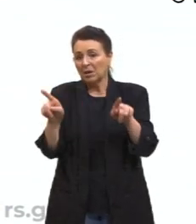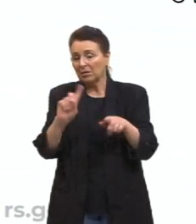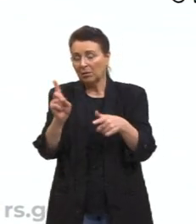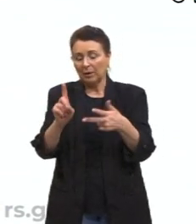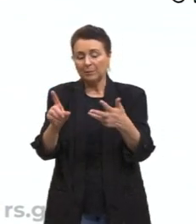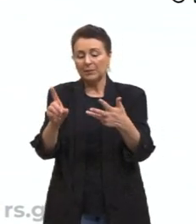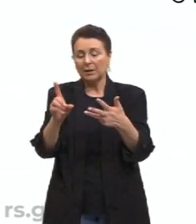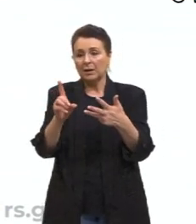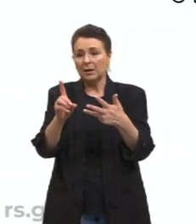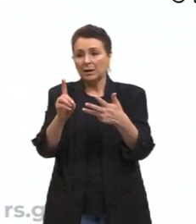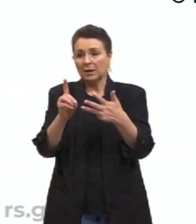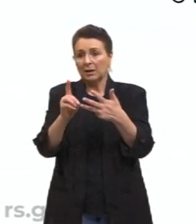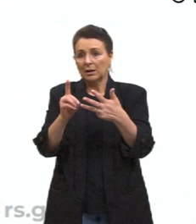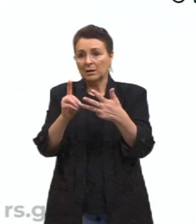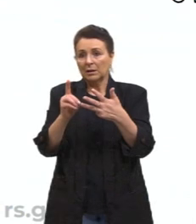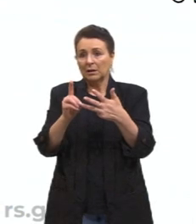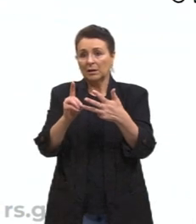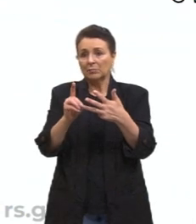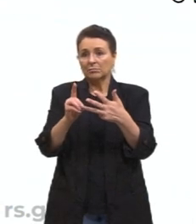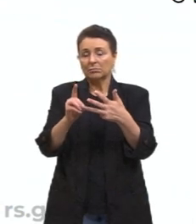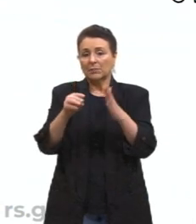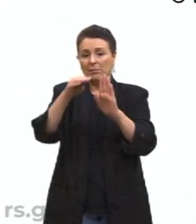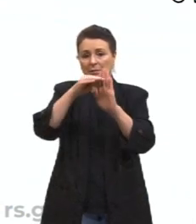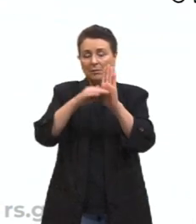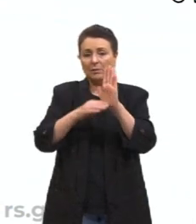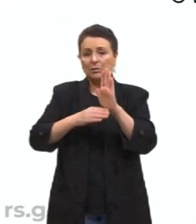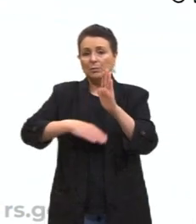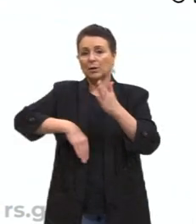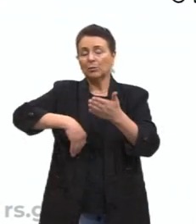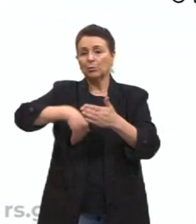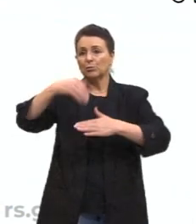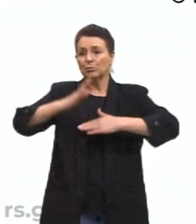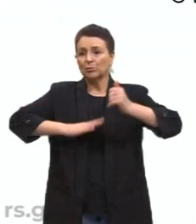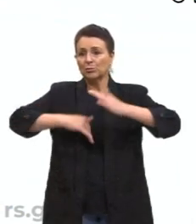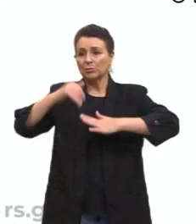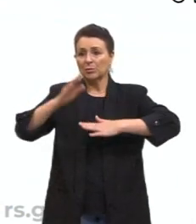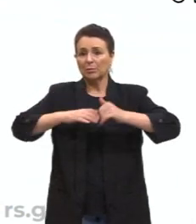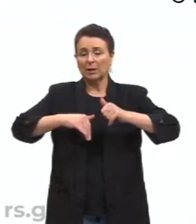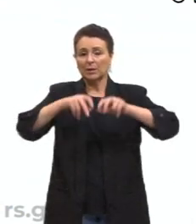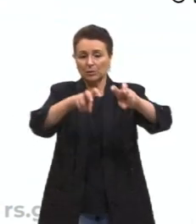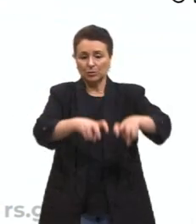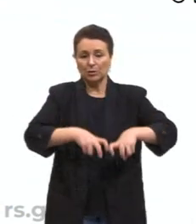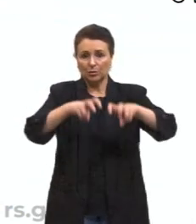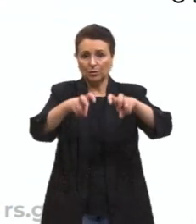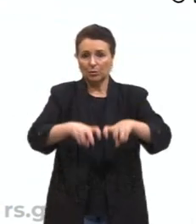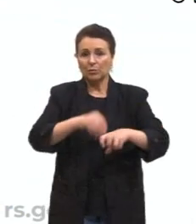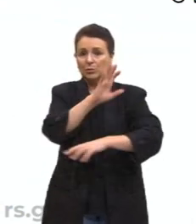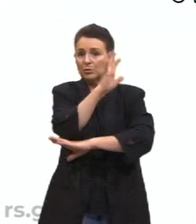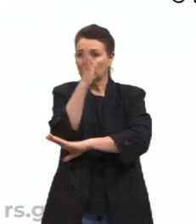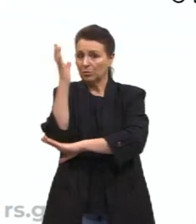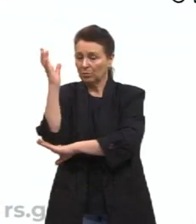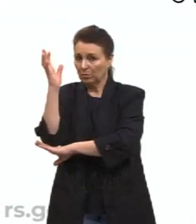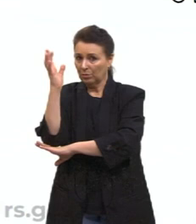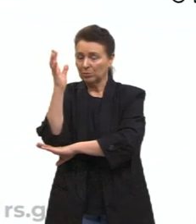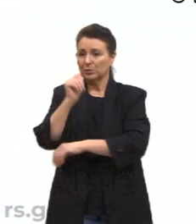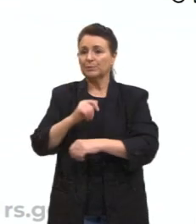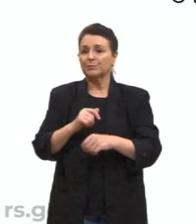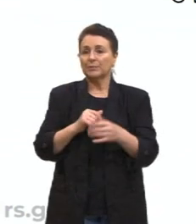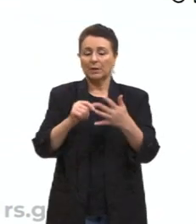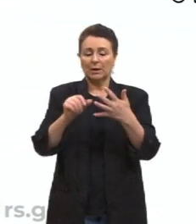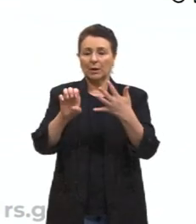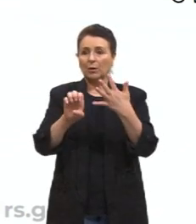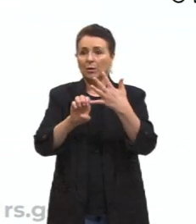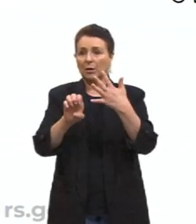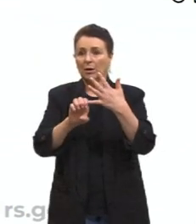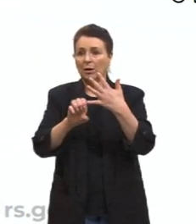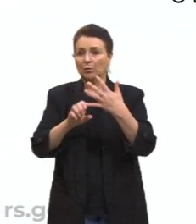texto, alternativa D, estabelecimento de práticas agroecológicas, não é o oposto, alternativa E,